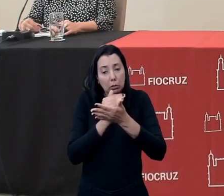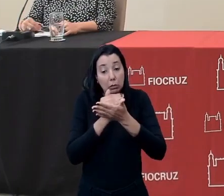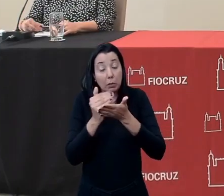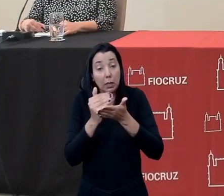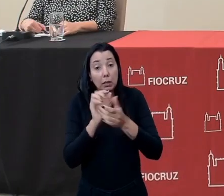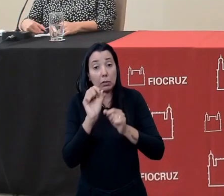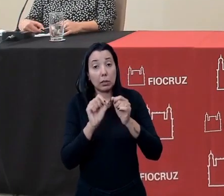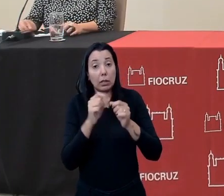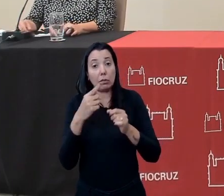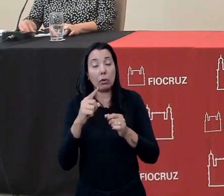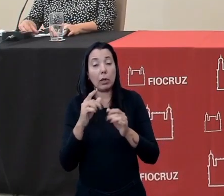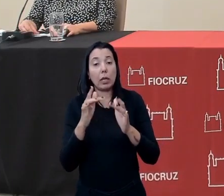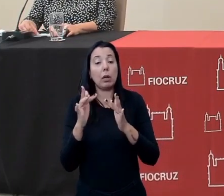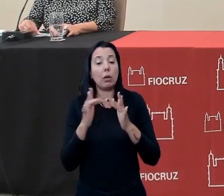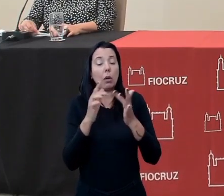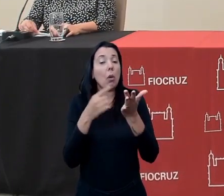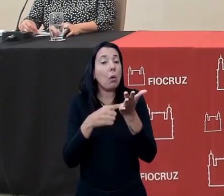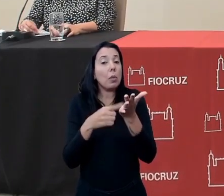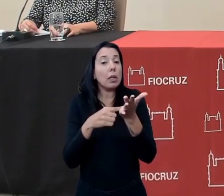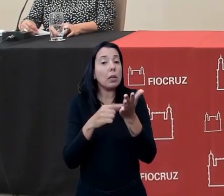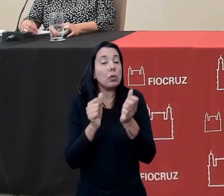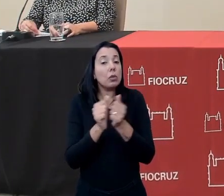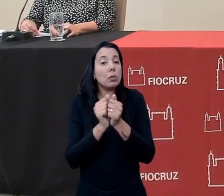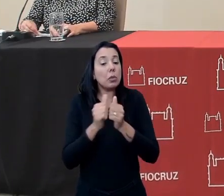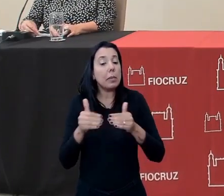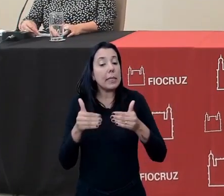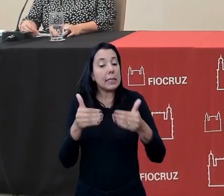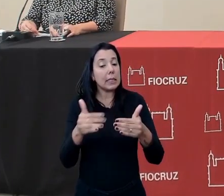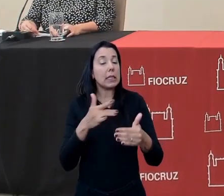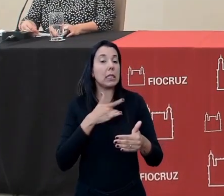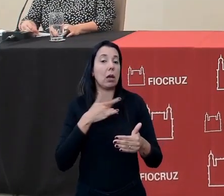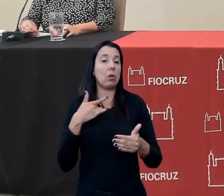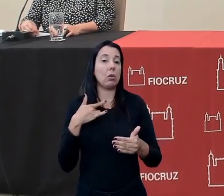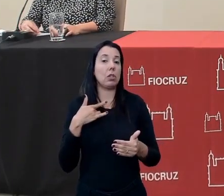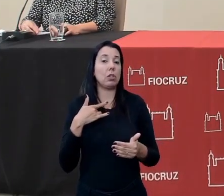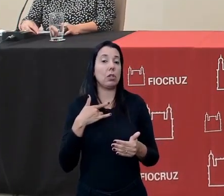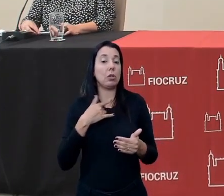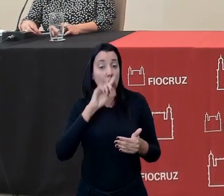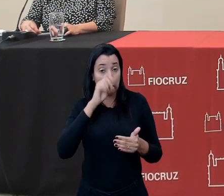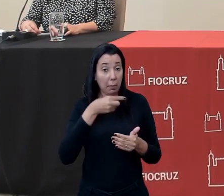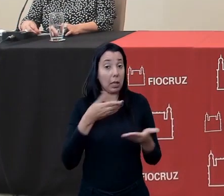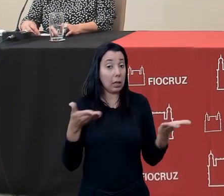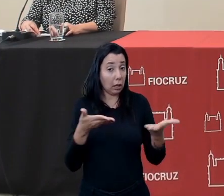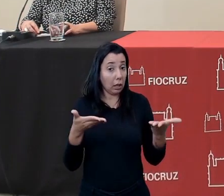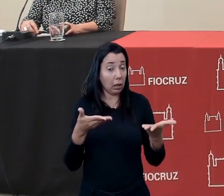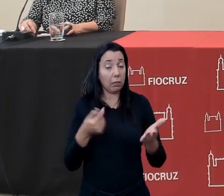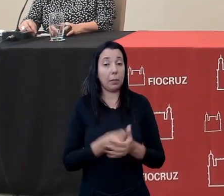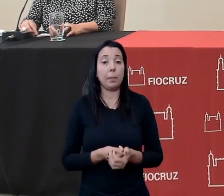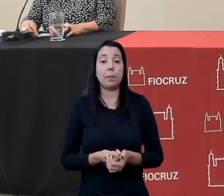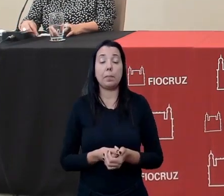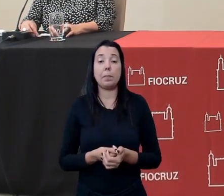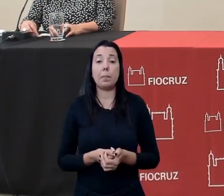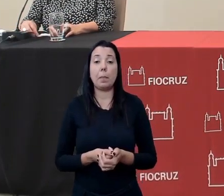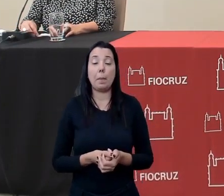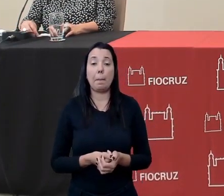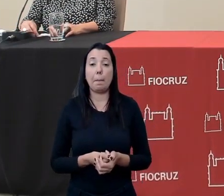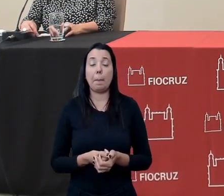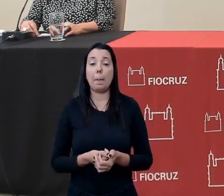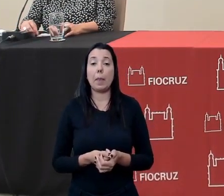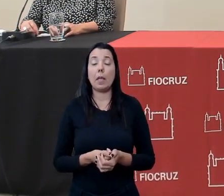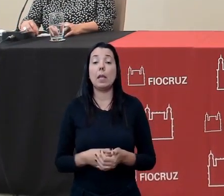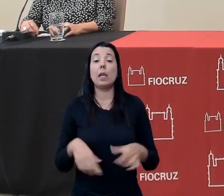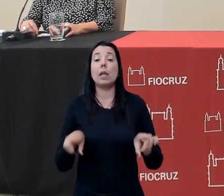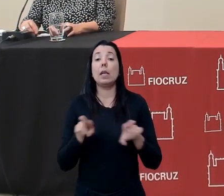do que foi pactuado e organizado com o Ministério da Saúde como demanda para esse momento. E, além disso,